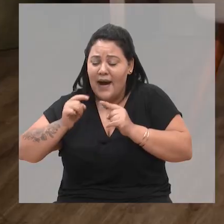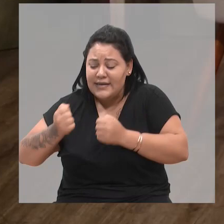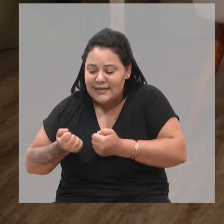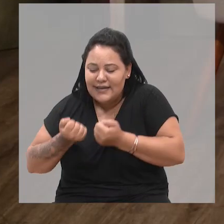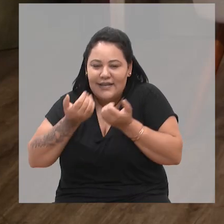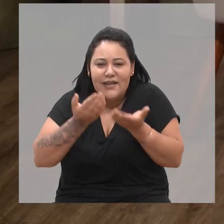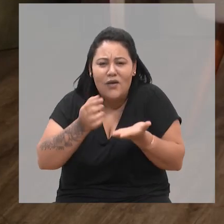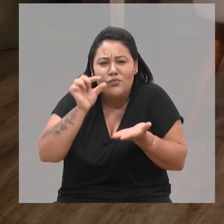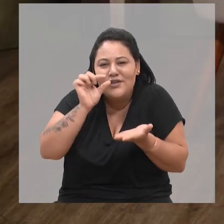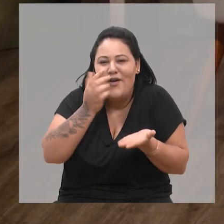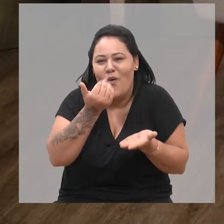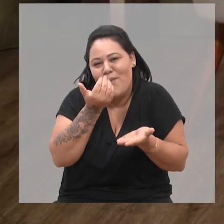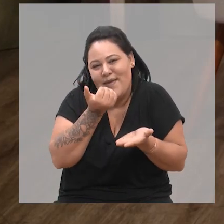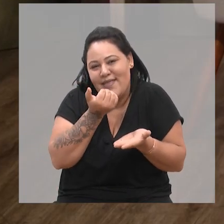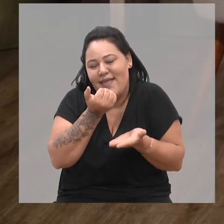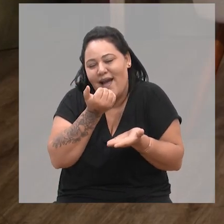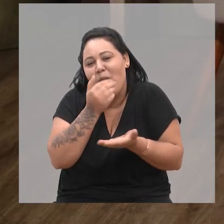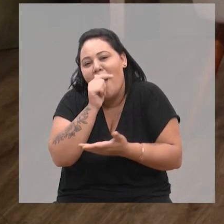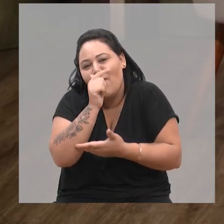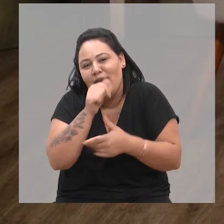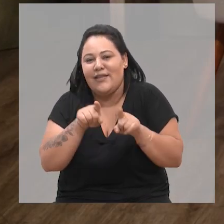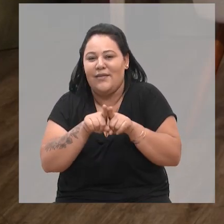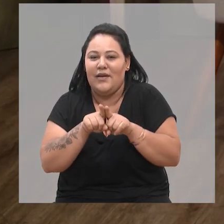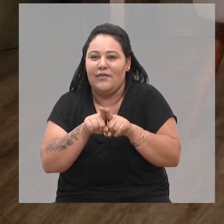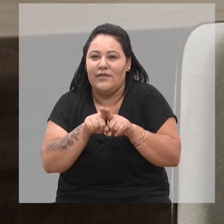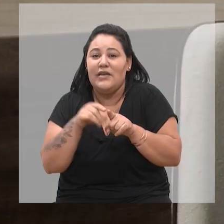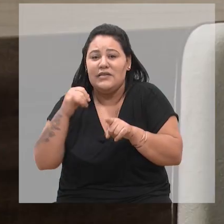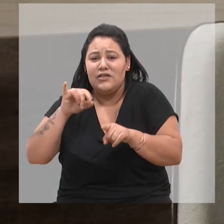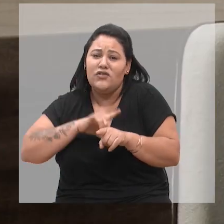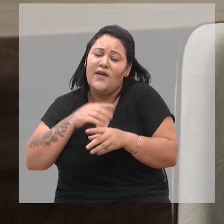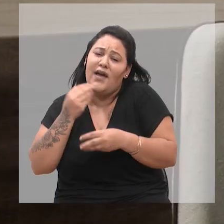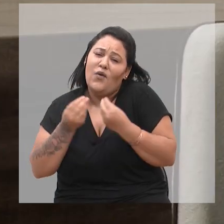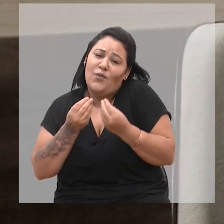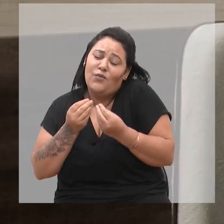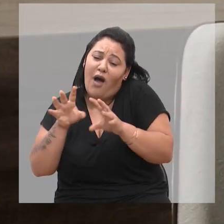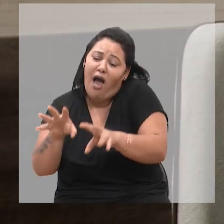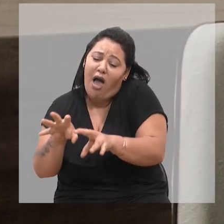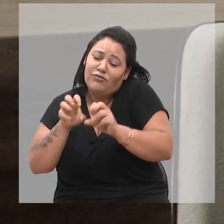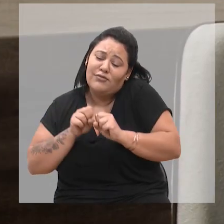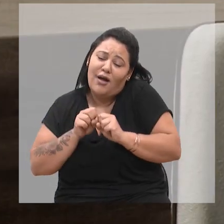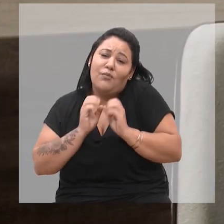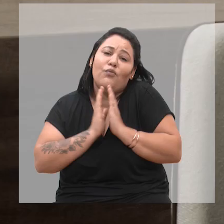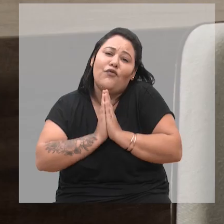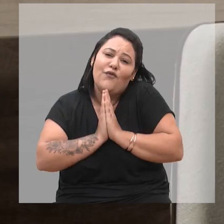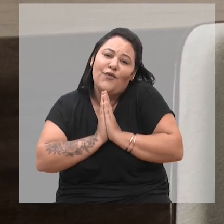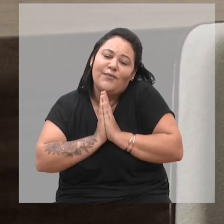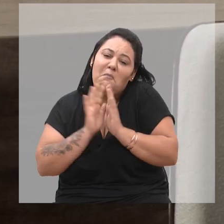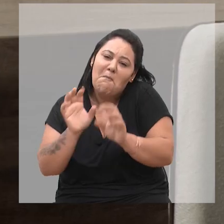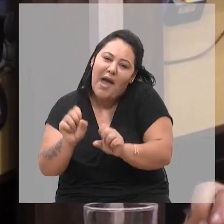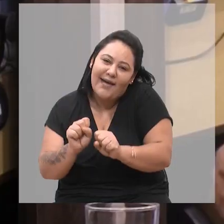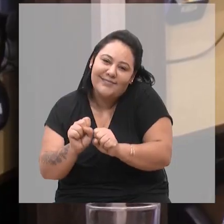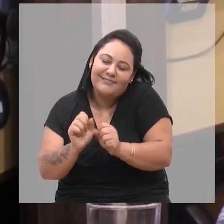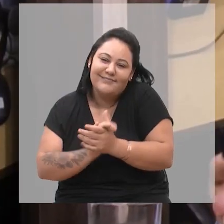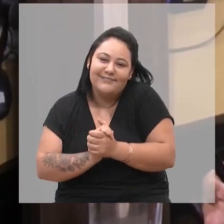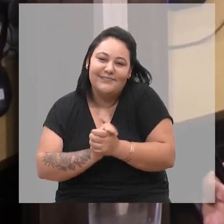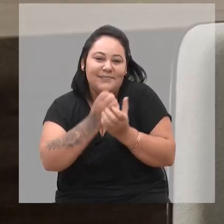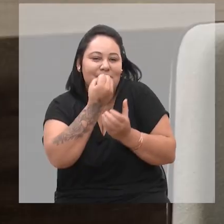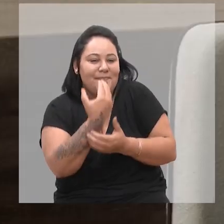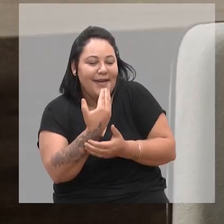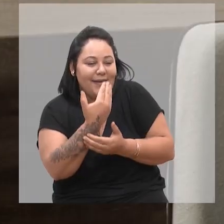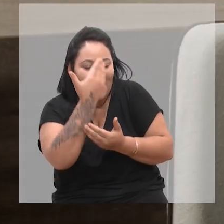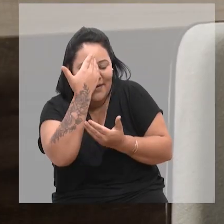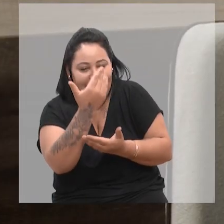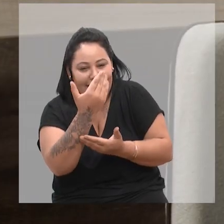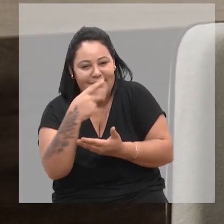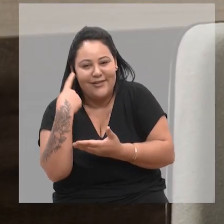hoje, mas que deem um pouco de comida, que deem água. E quem pode recolher, recolham. Muito bem, muito obrigado mais